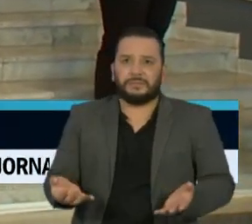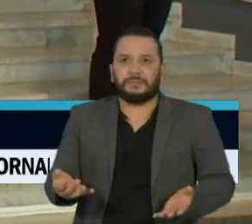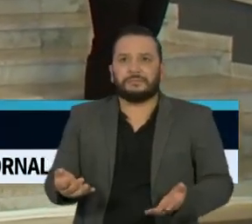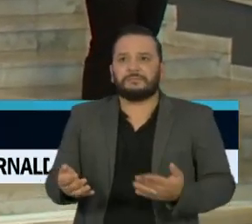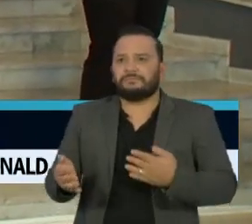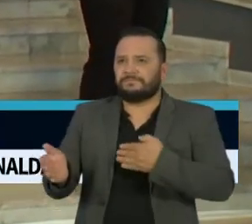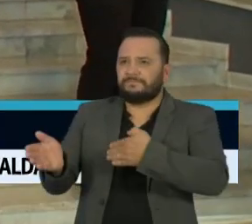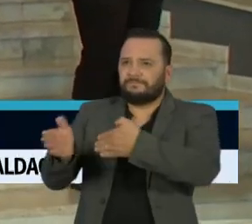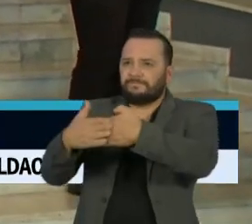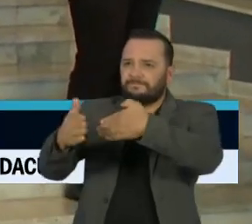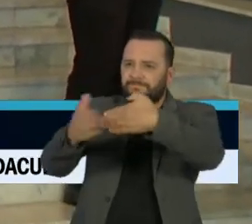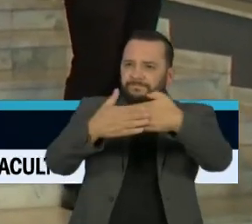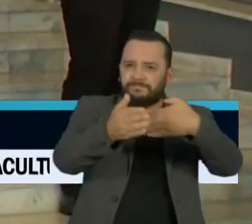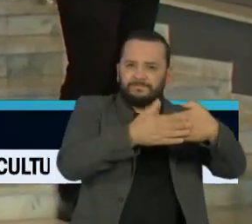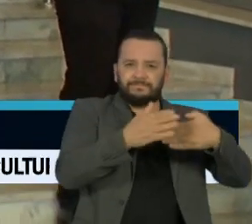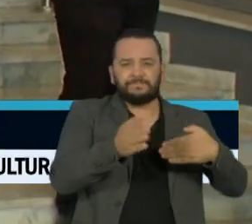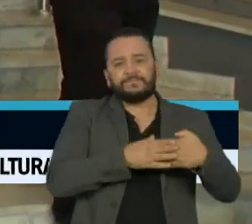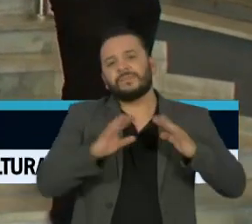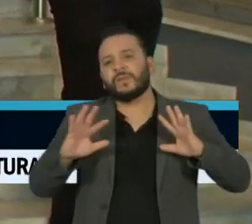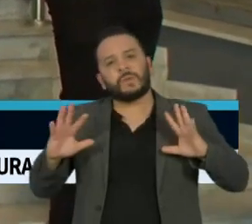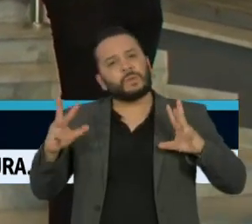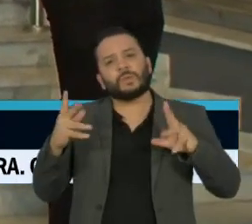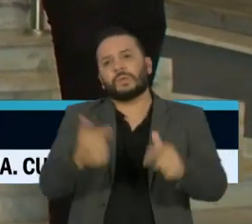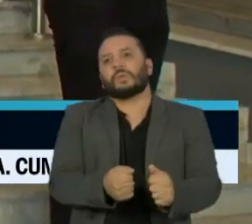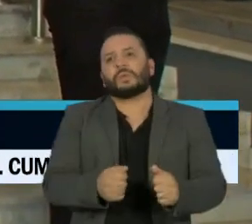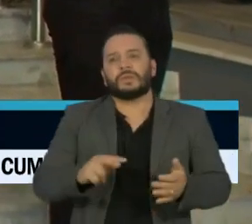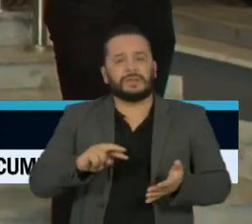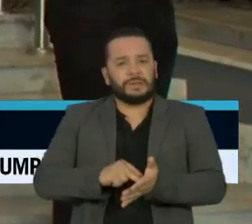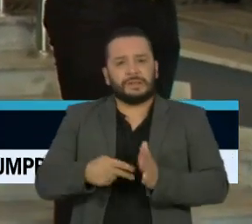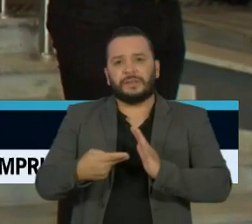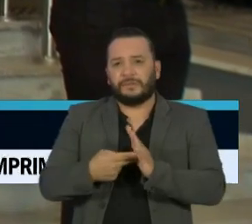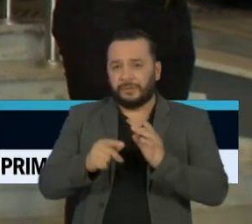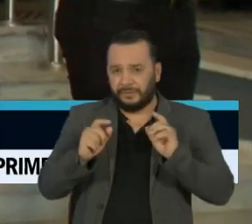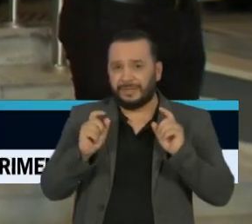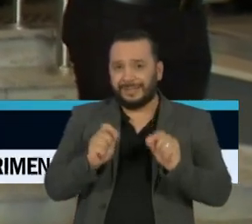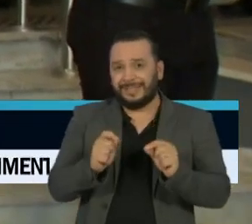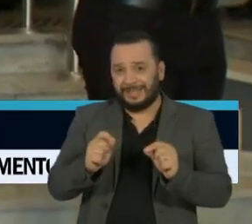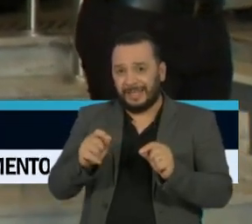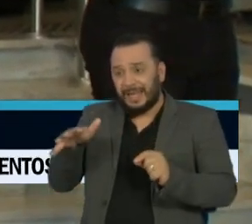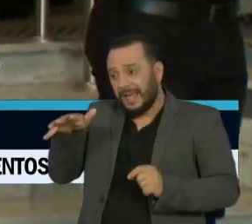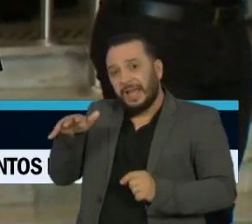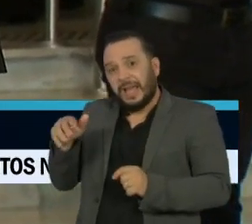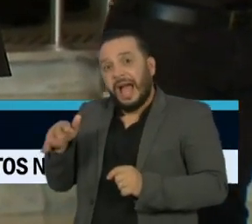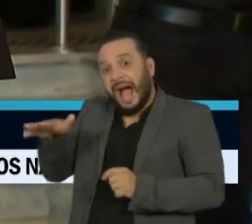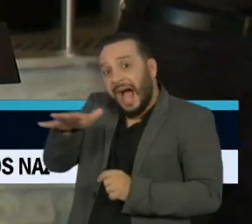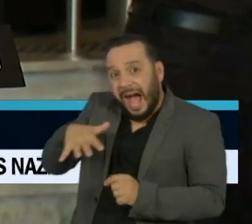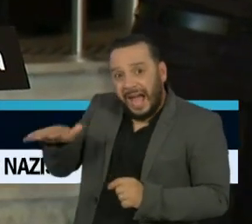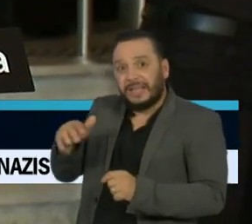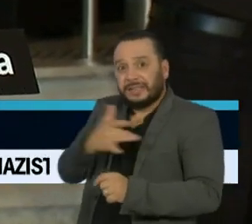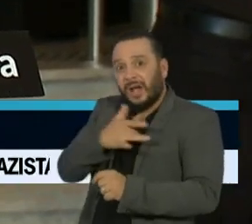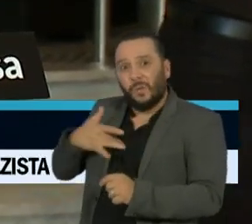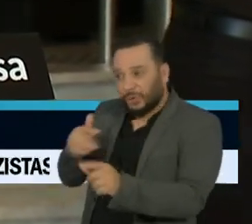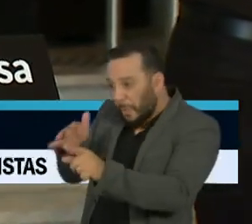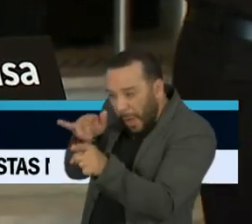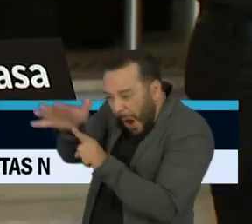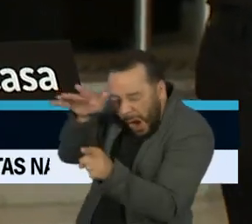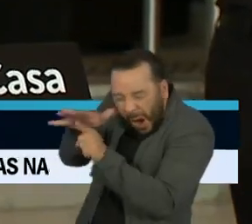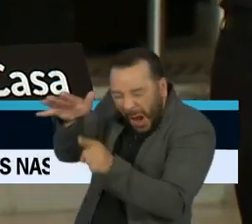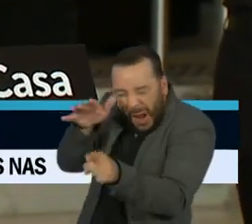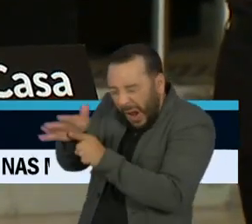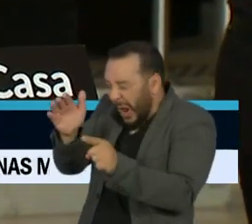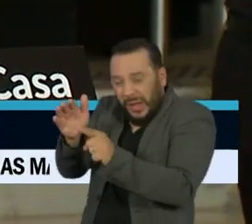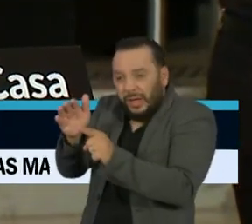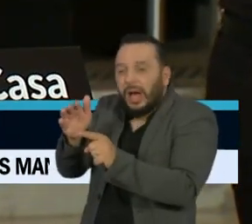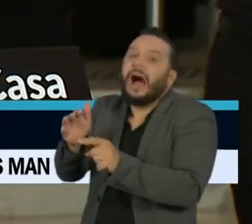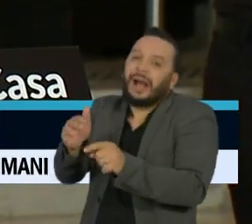significa um atestado de falência do sistema público de saúde. Quando você decreta